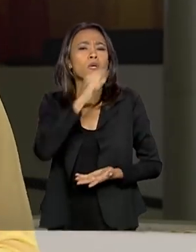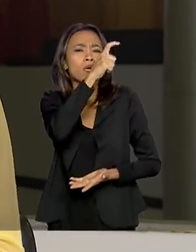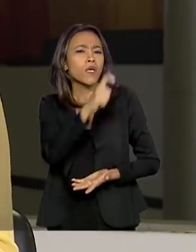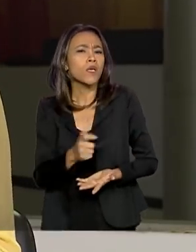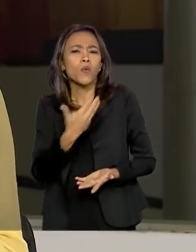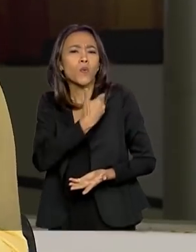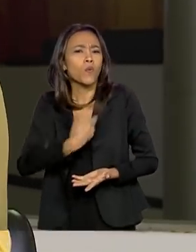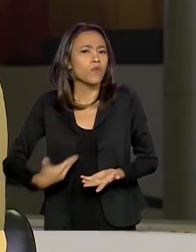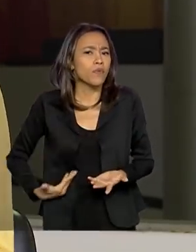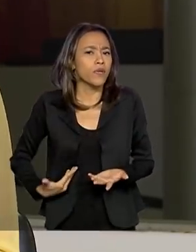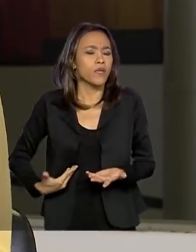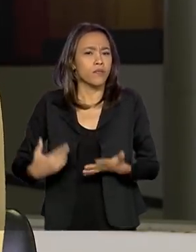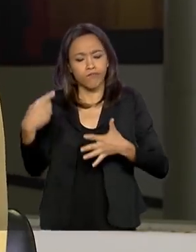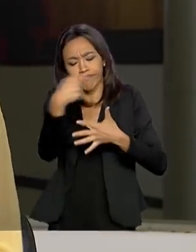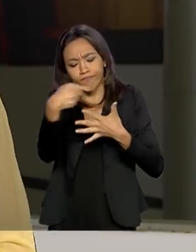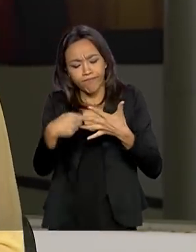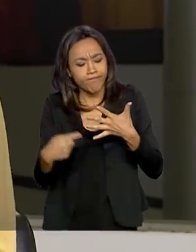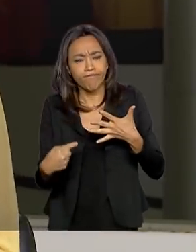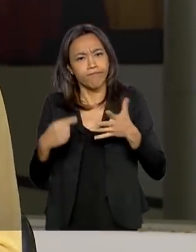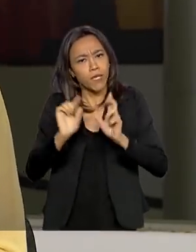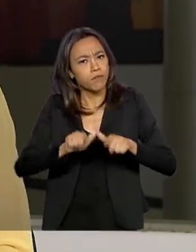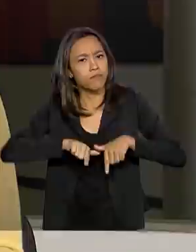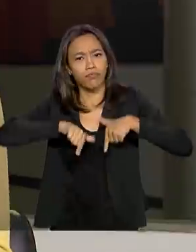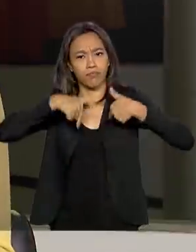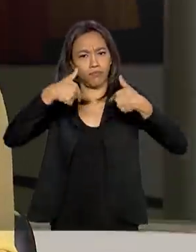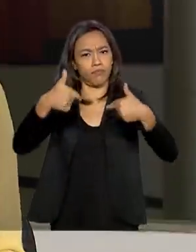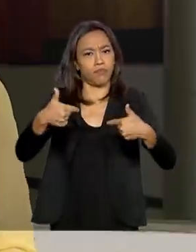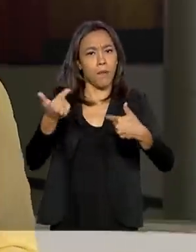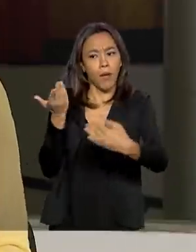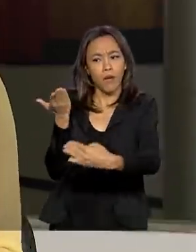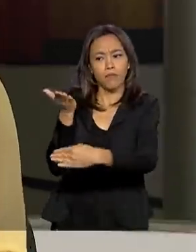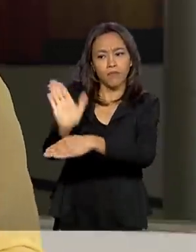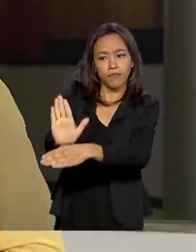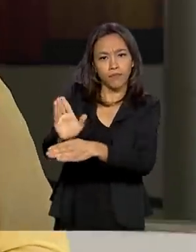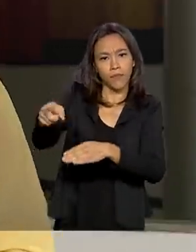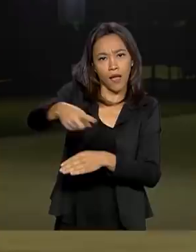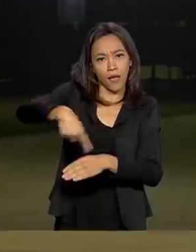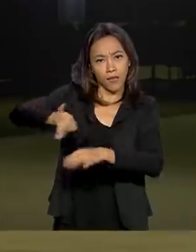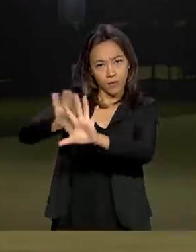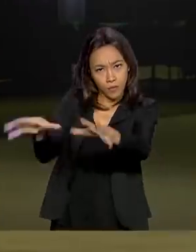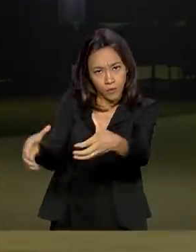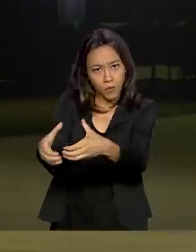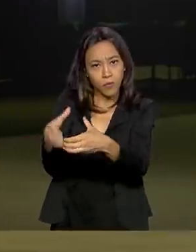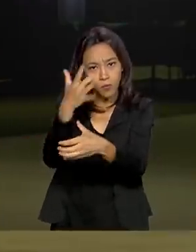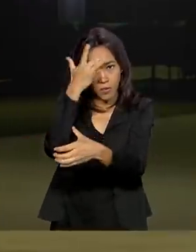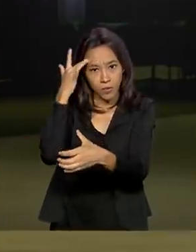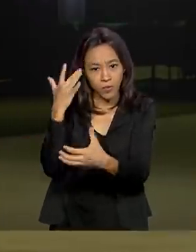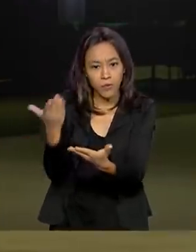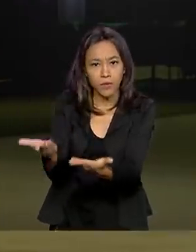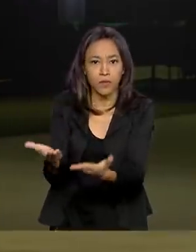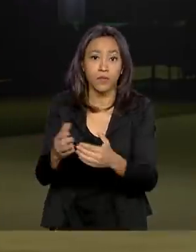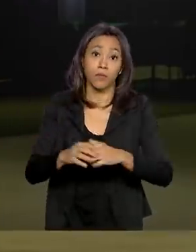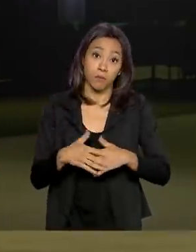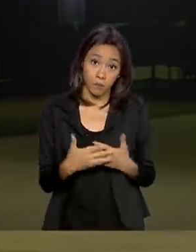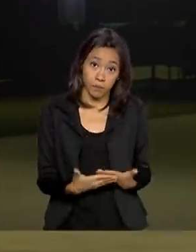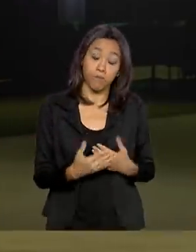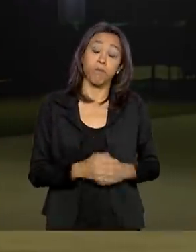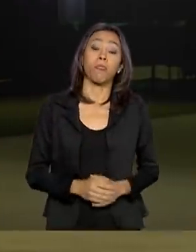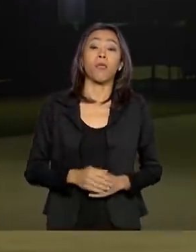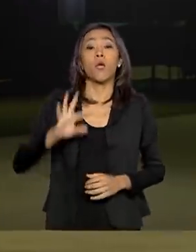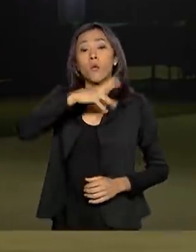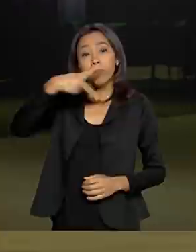feito, que medidas imediatas o governo tem feito para atender essa população? Bom, o presidente Bolsonaro